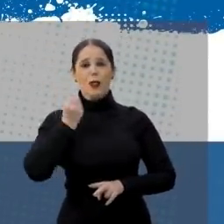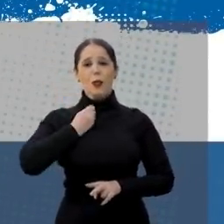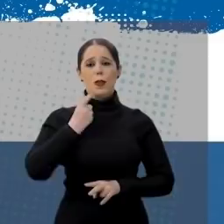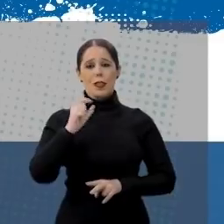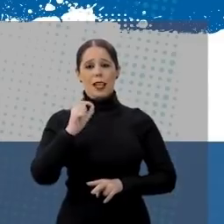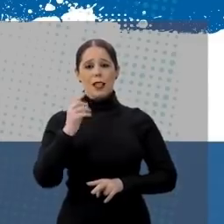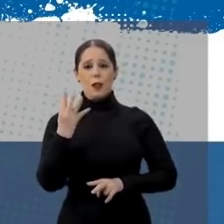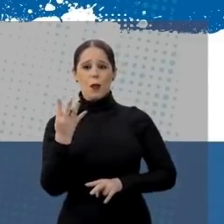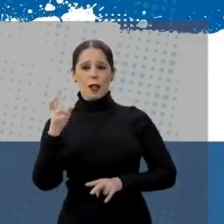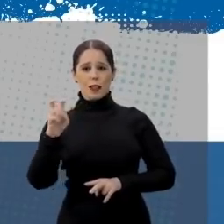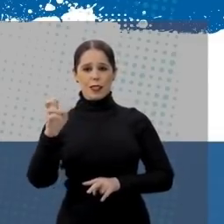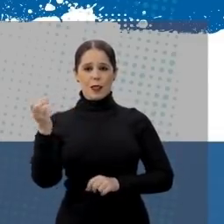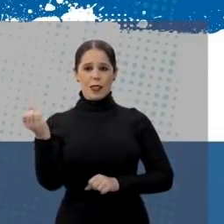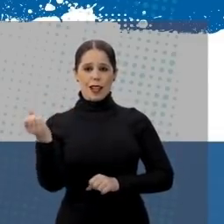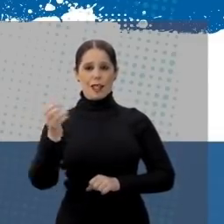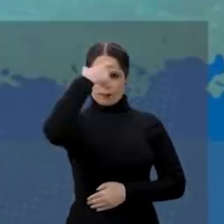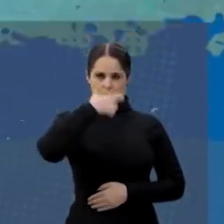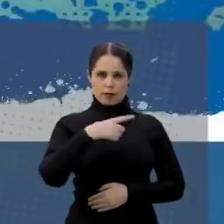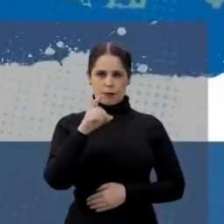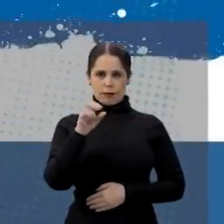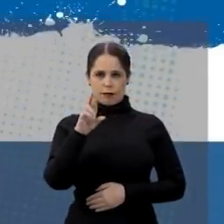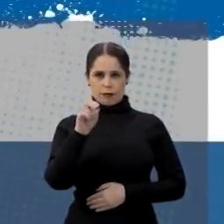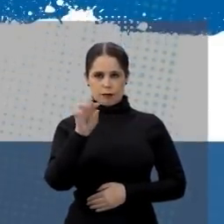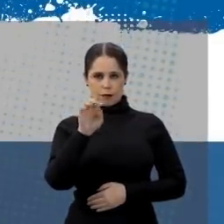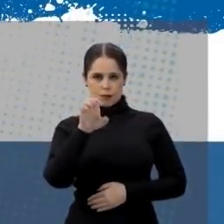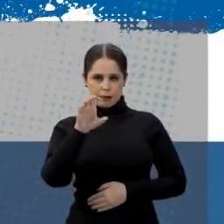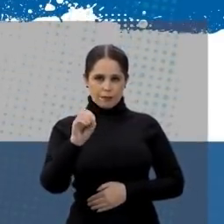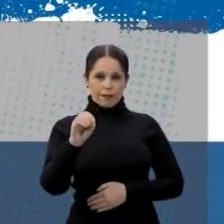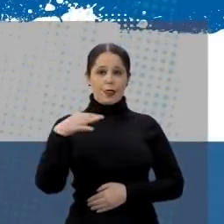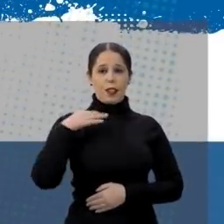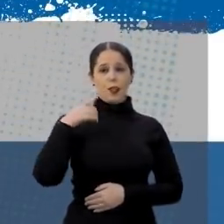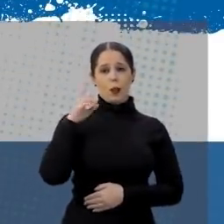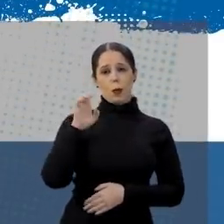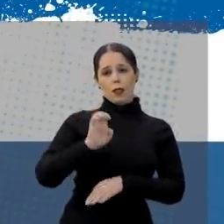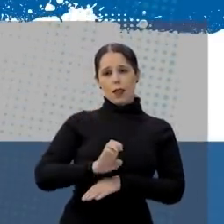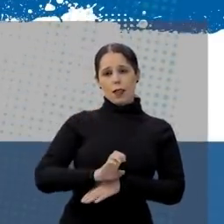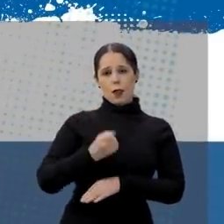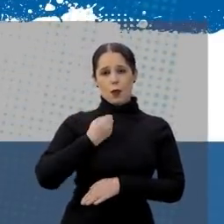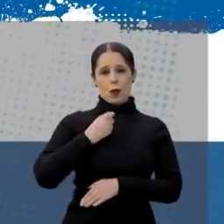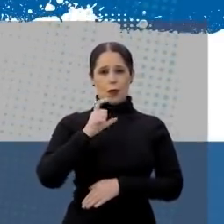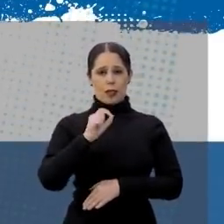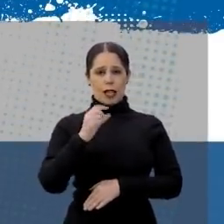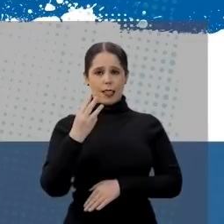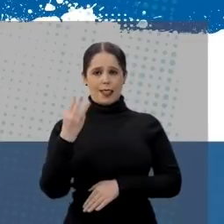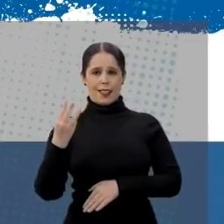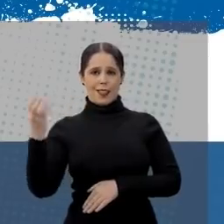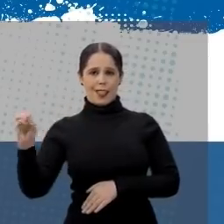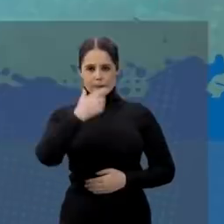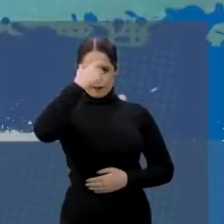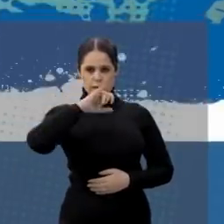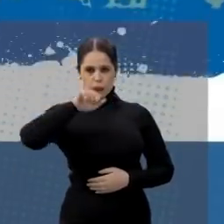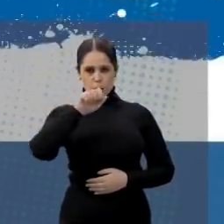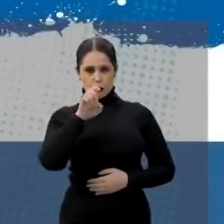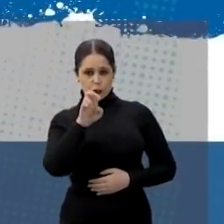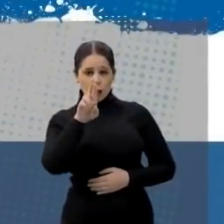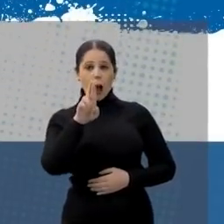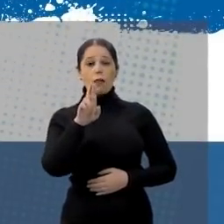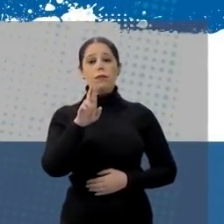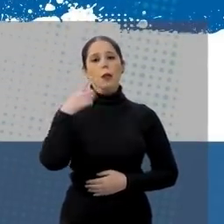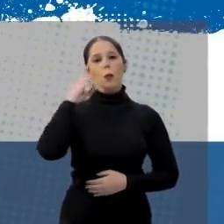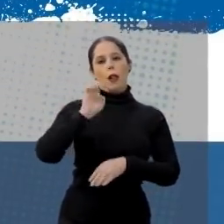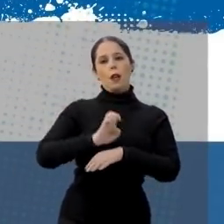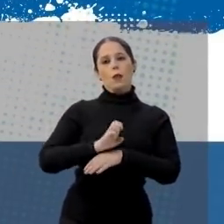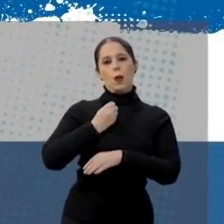Bete Colombo, 10 456. Eu sou Dorotel Fagundes, candidato a deputado estadual, 10 330. Sou Jader